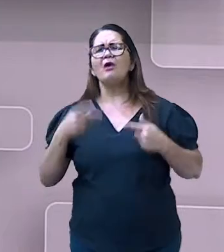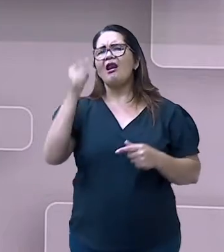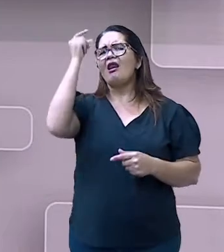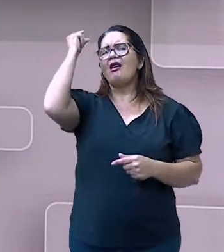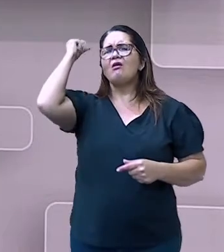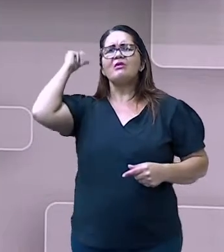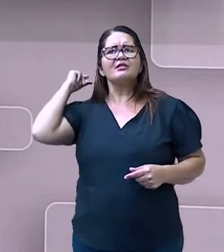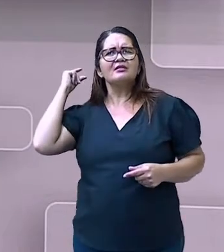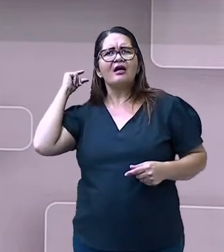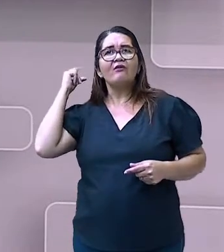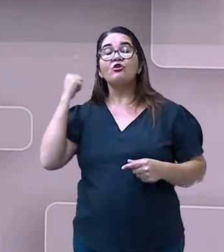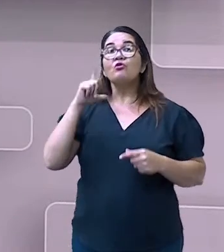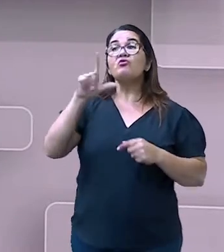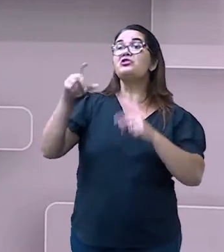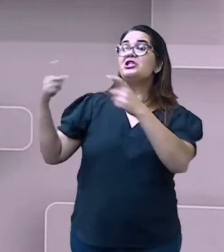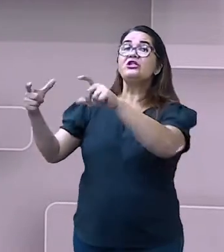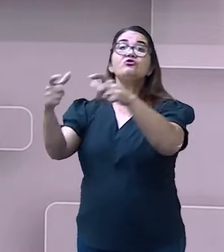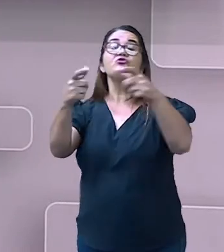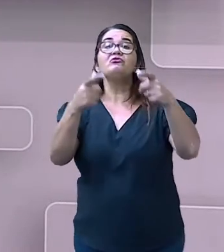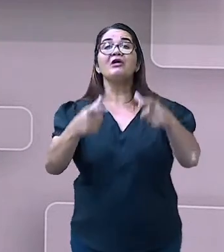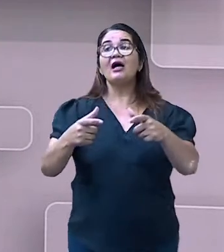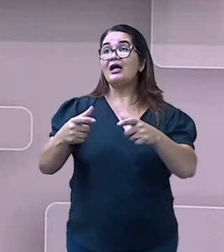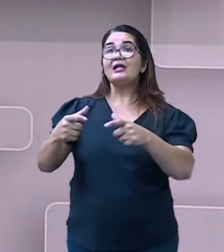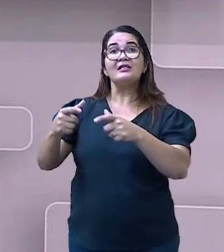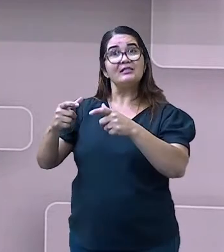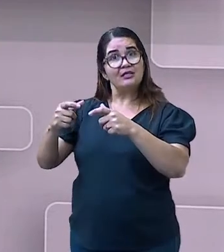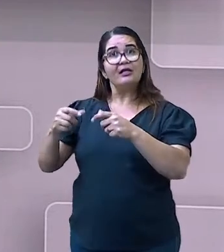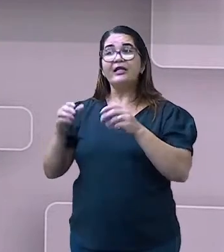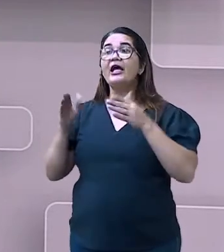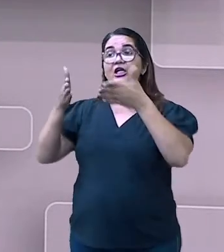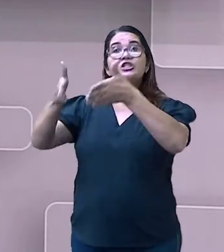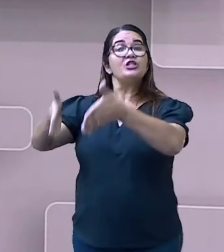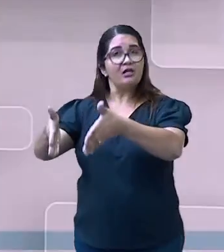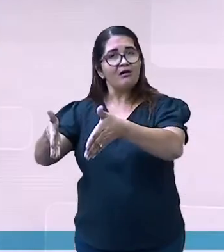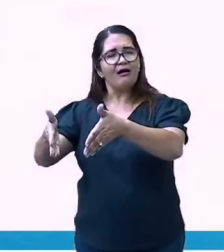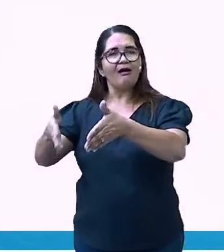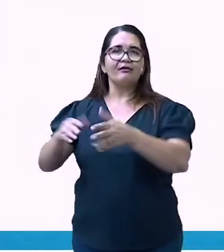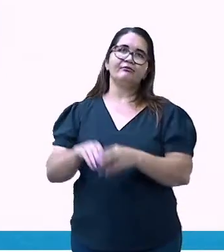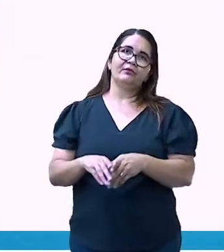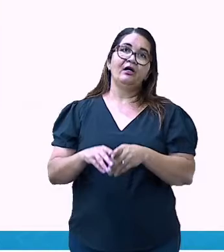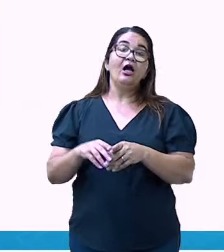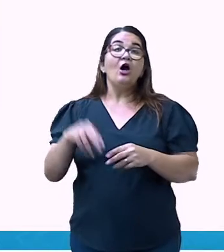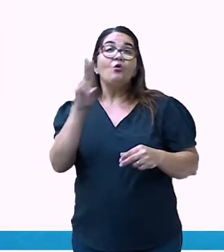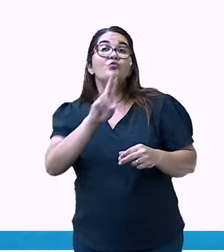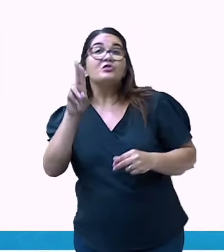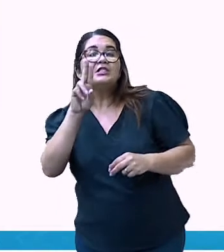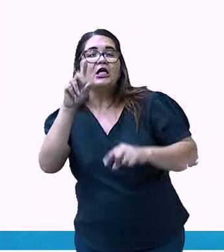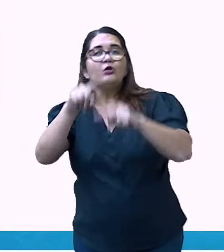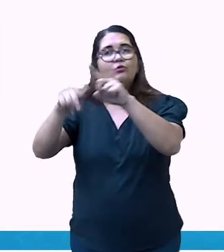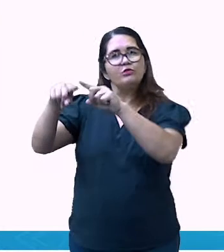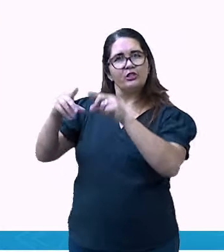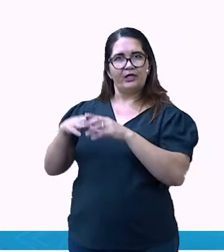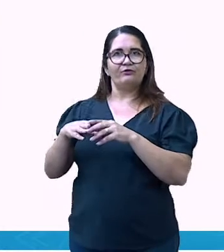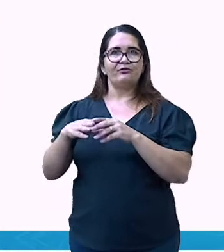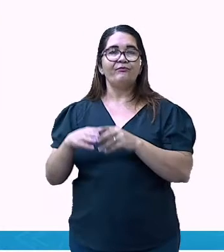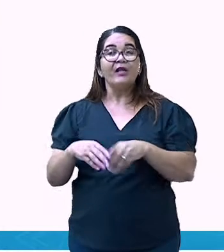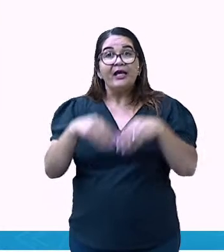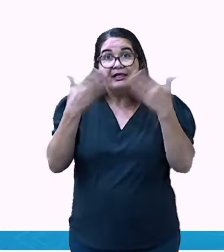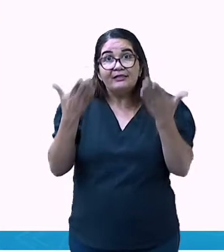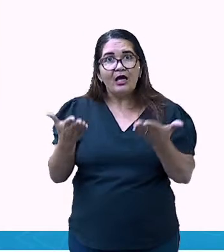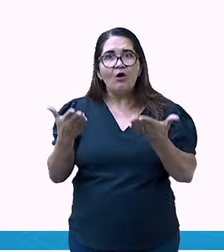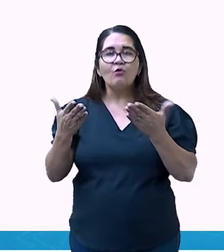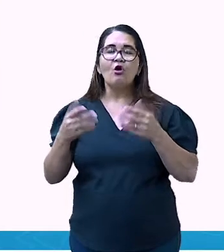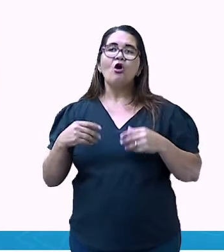equipamentos? Então é o que nós vamos falar na aula de hoje. E para começar, olha só, o homem ao longo dos tempos